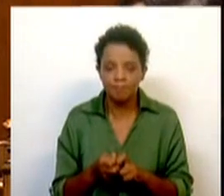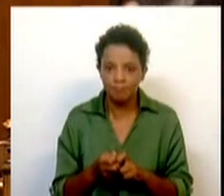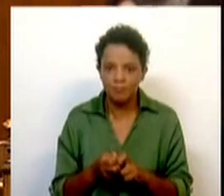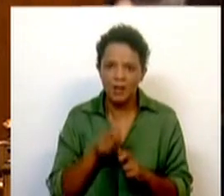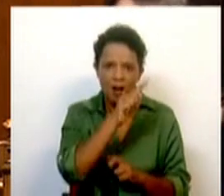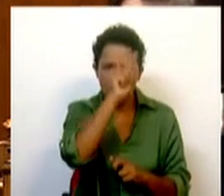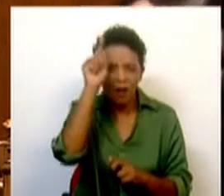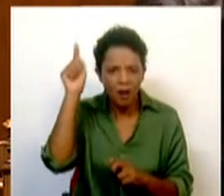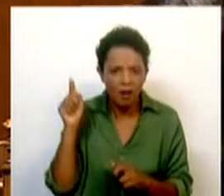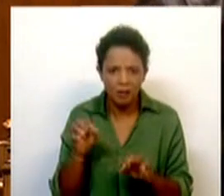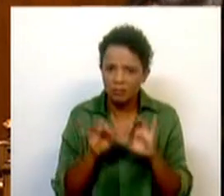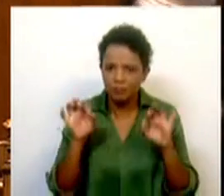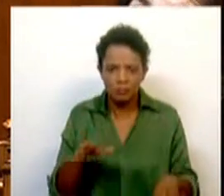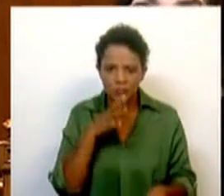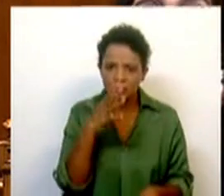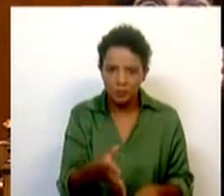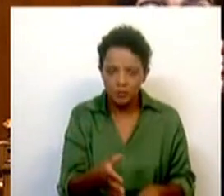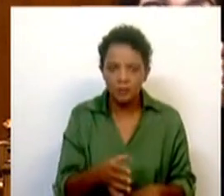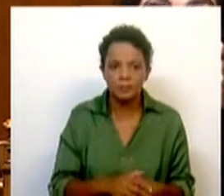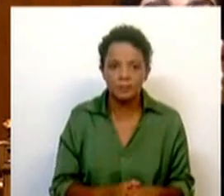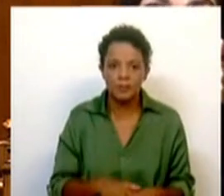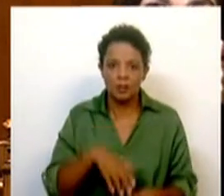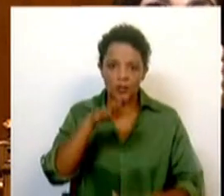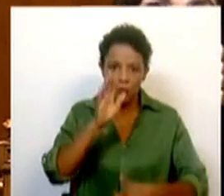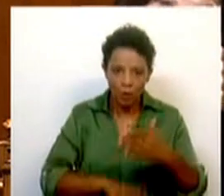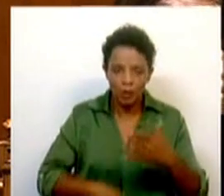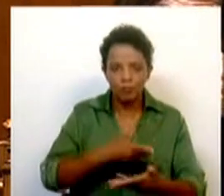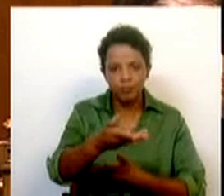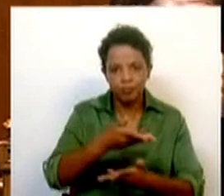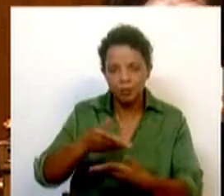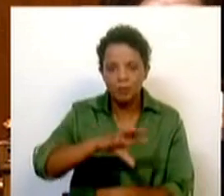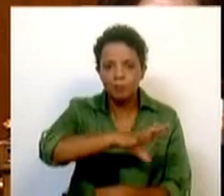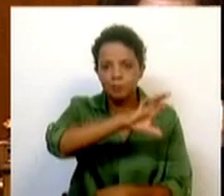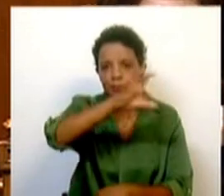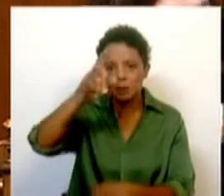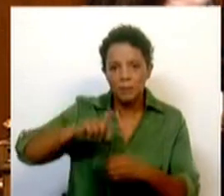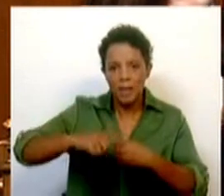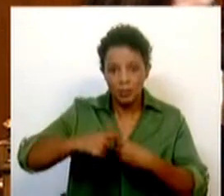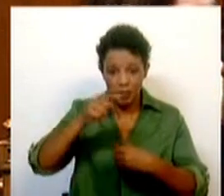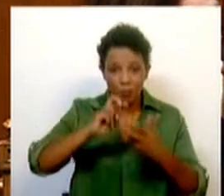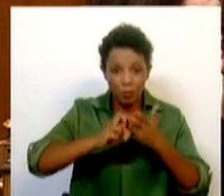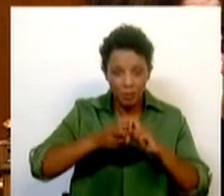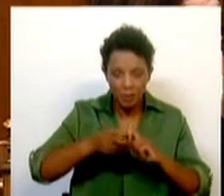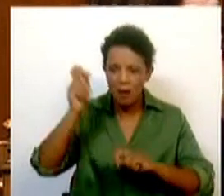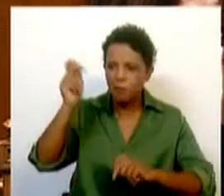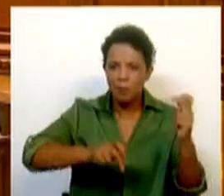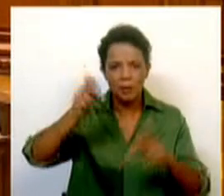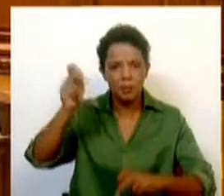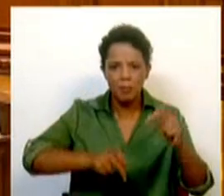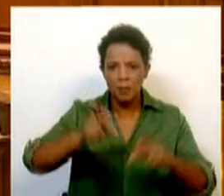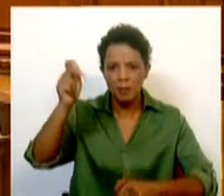em todo o lado. Como digo, quando falo com os meus colegas de vários outros Estados-membros, este é um problema que surge